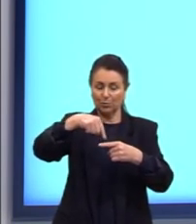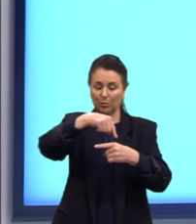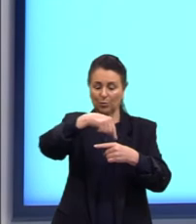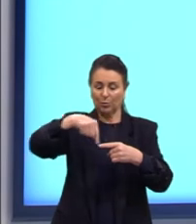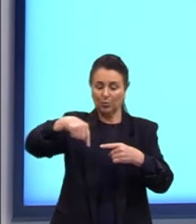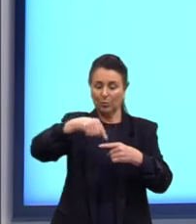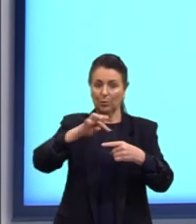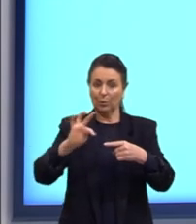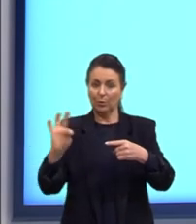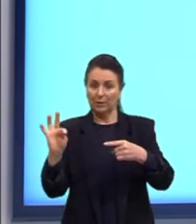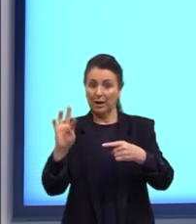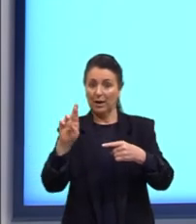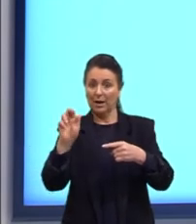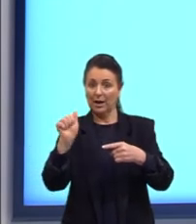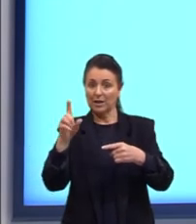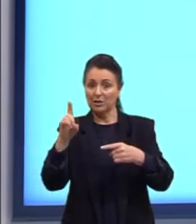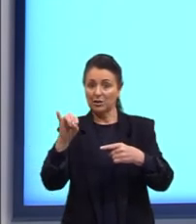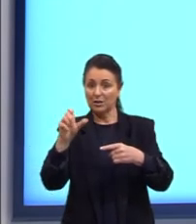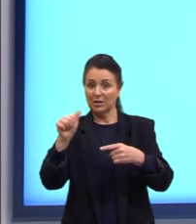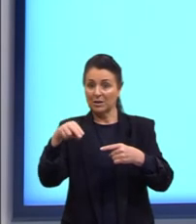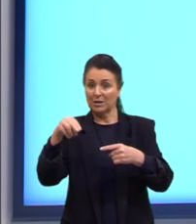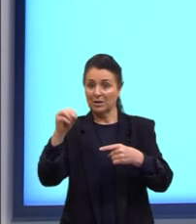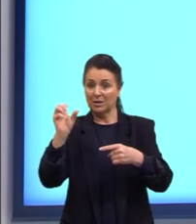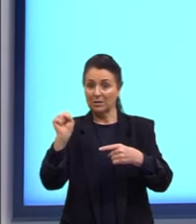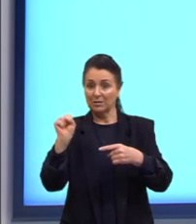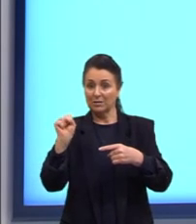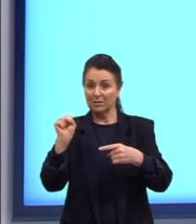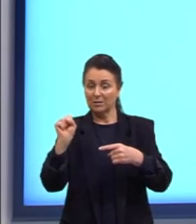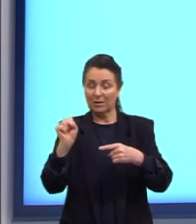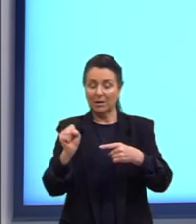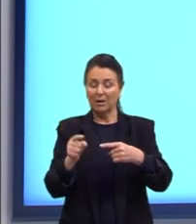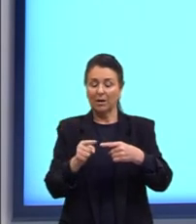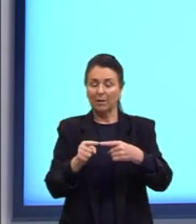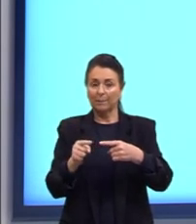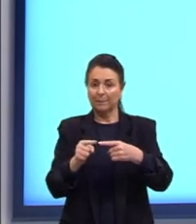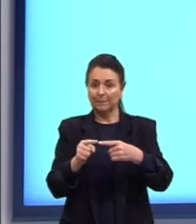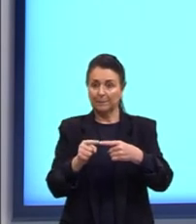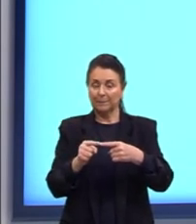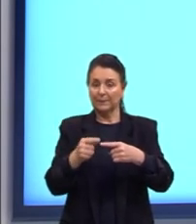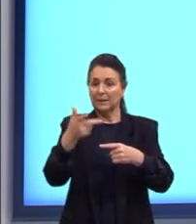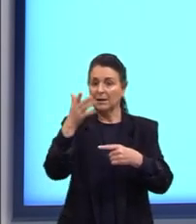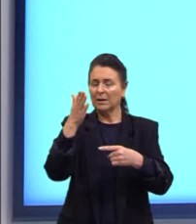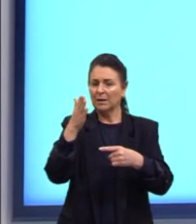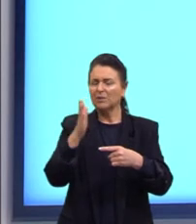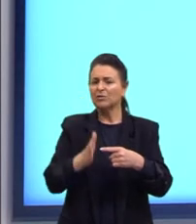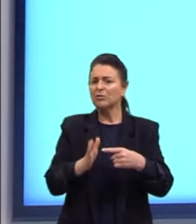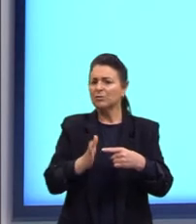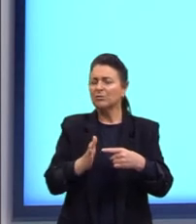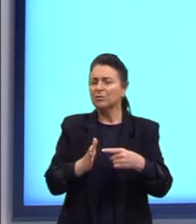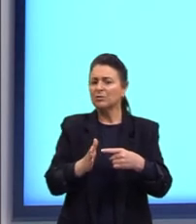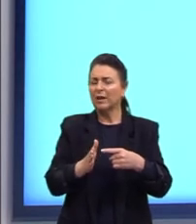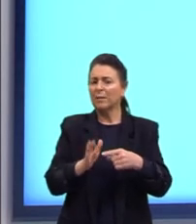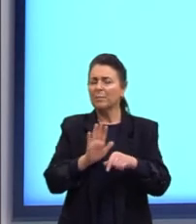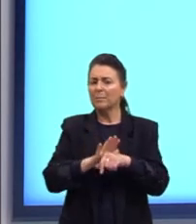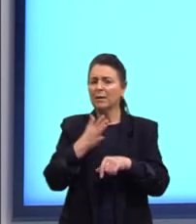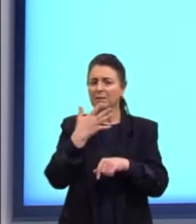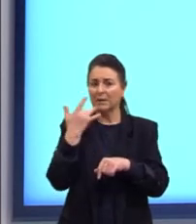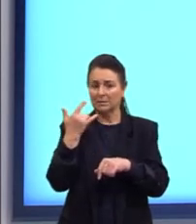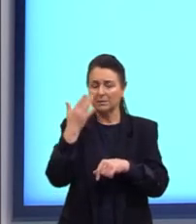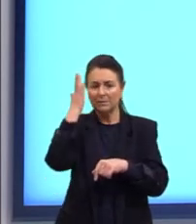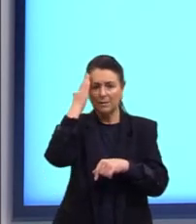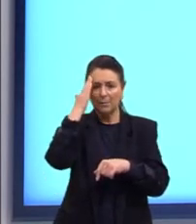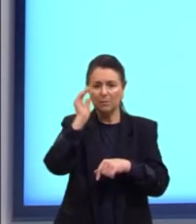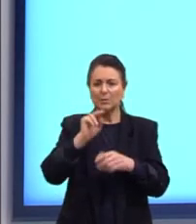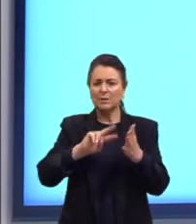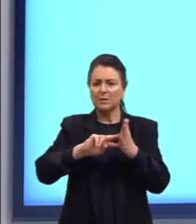o T em radianos. Então vamos lá gente já facilita porque a gente sabe que é seno não precisa